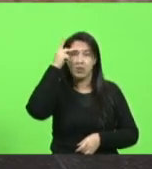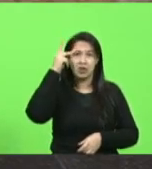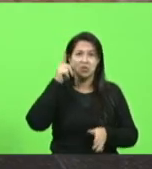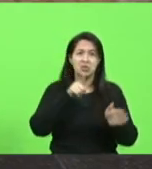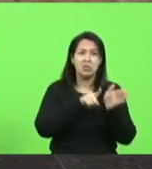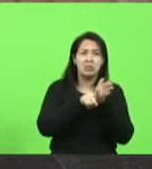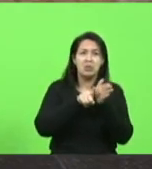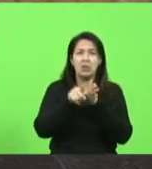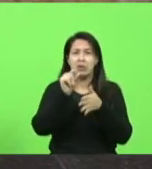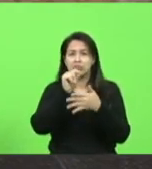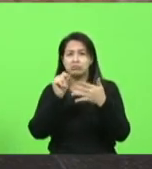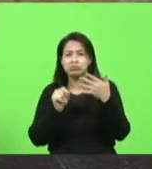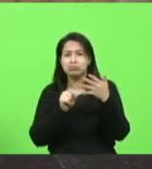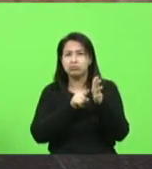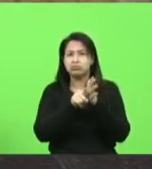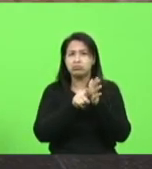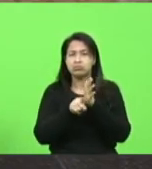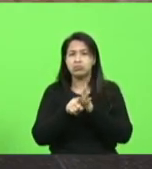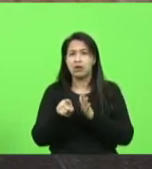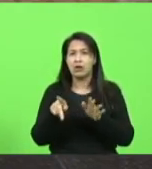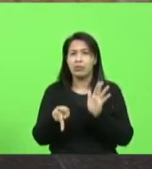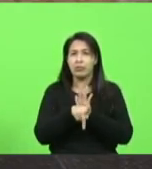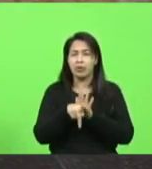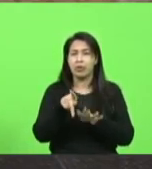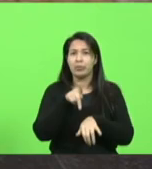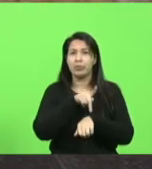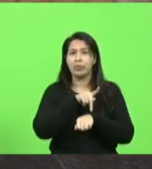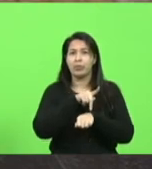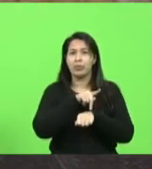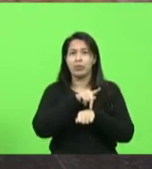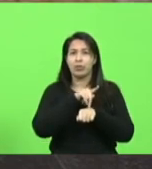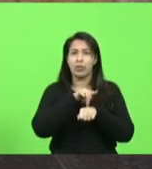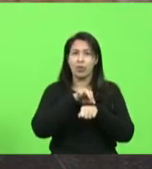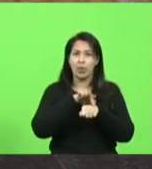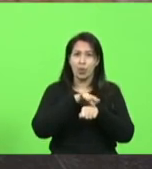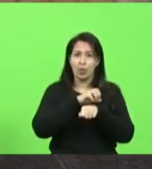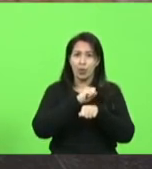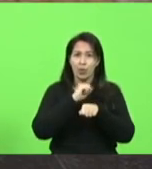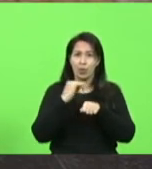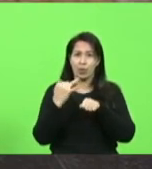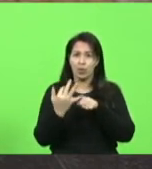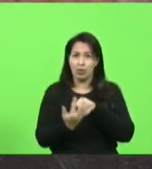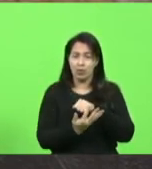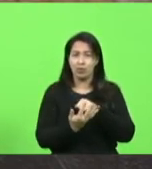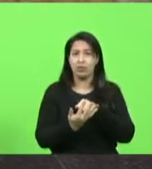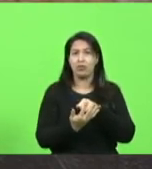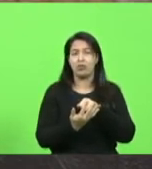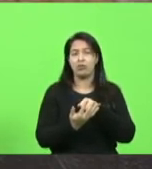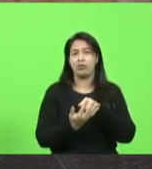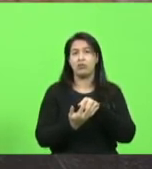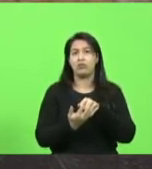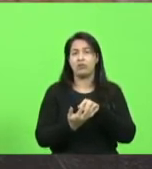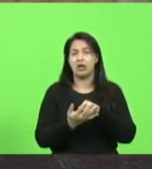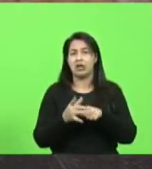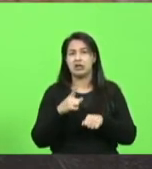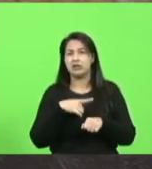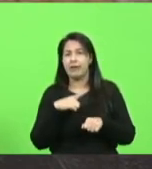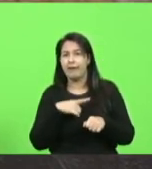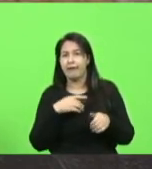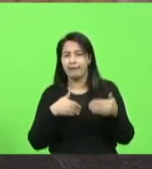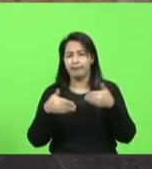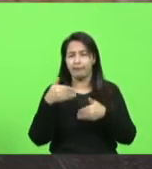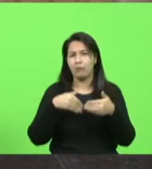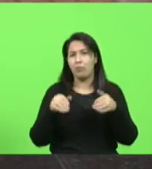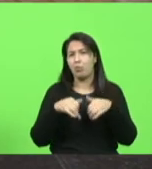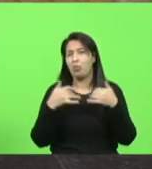fazendo questionamentos sobre COVID-19, perguntando como que ele fez o tratamento, se ele fez tratamento alternativo e tal, e